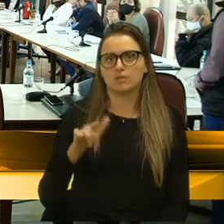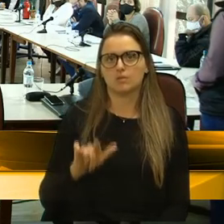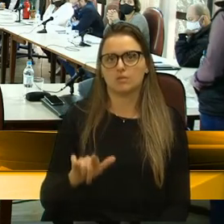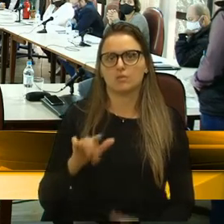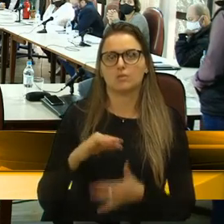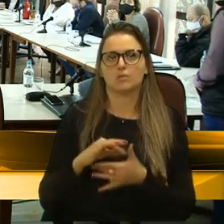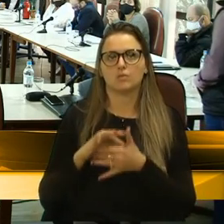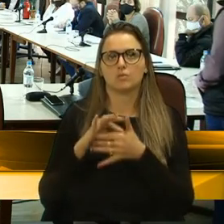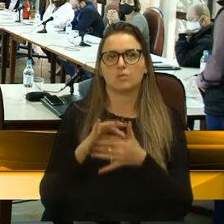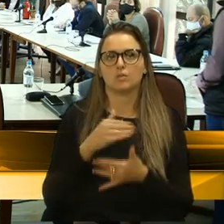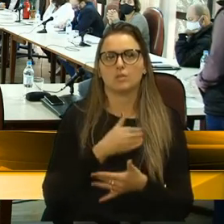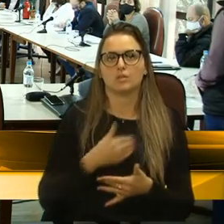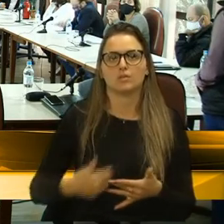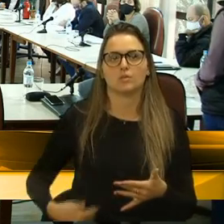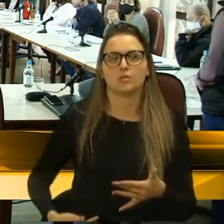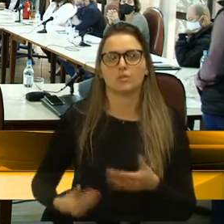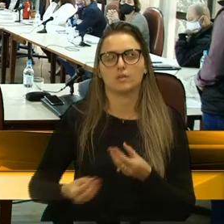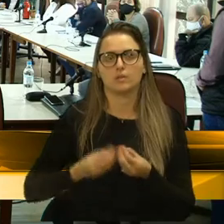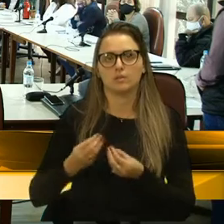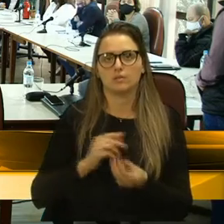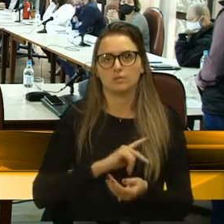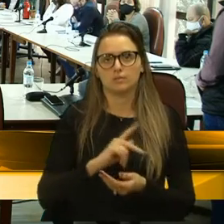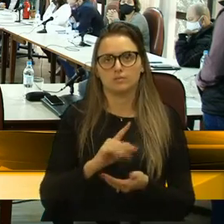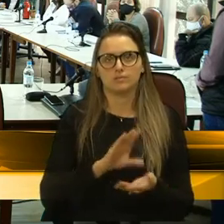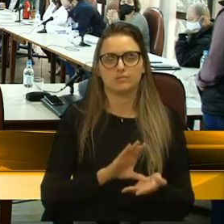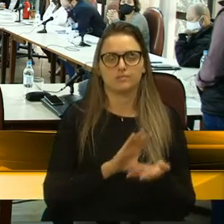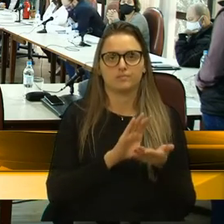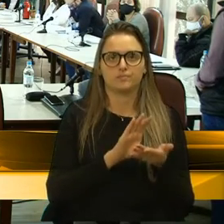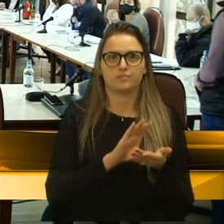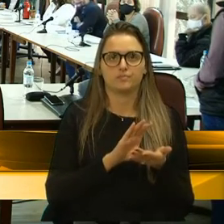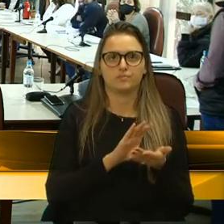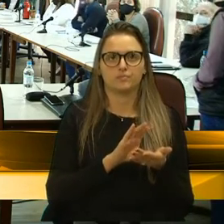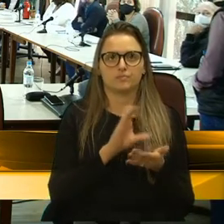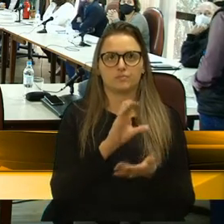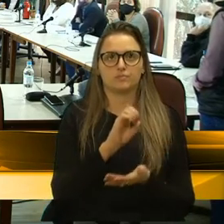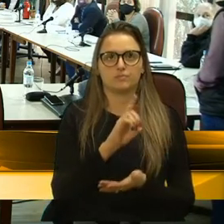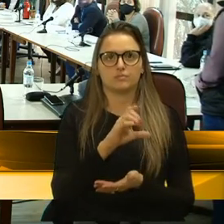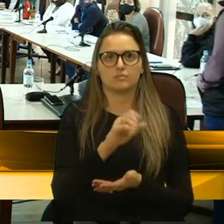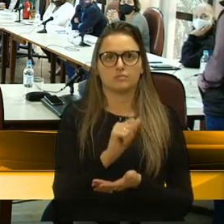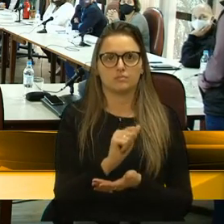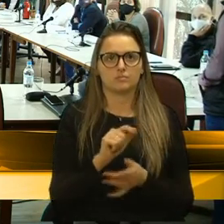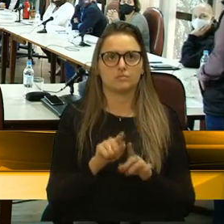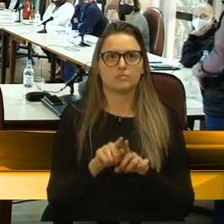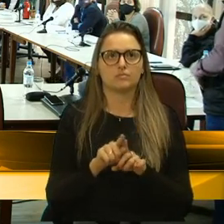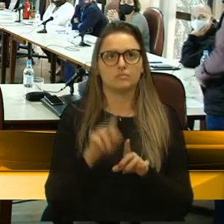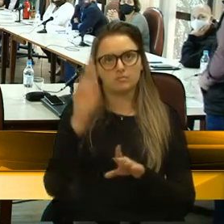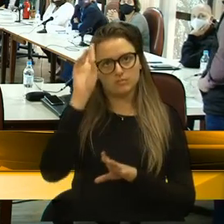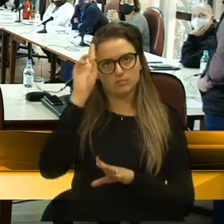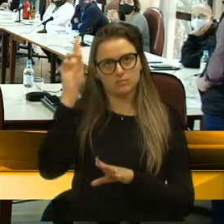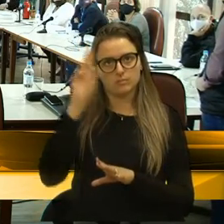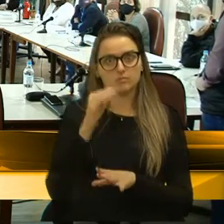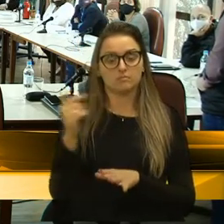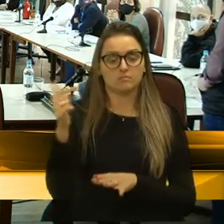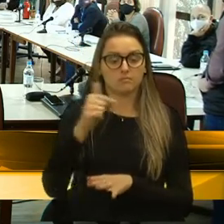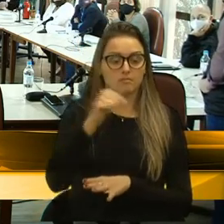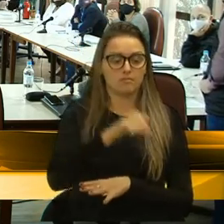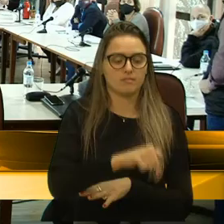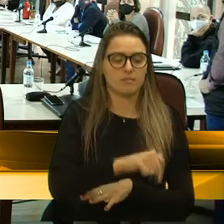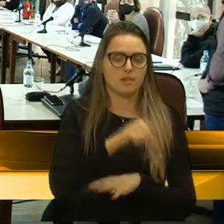líder do governo com o presidente do Conselho da Codeca e também o diretor para que possa vir aqui